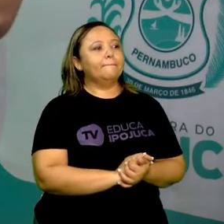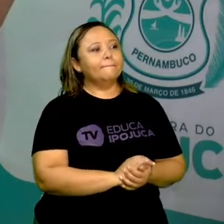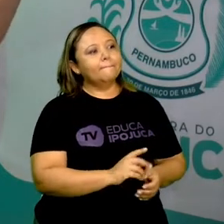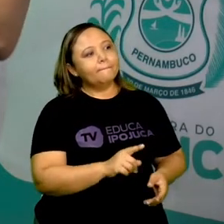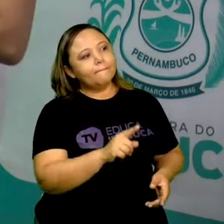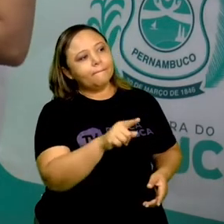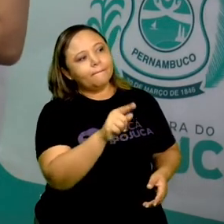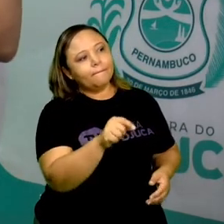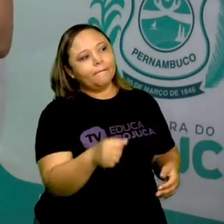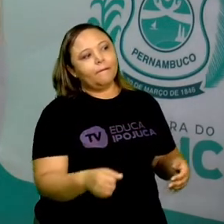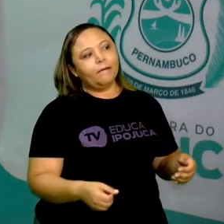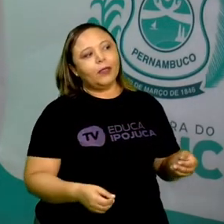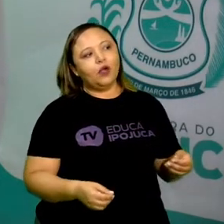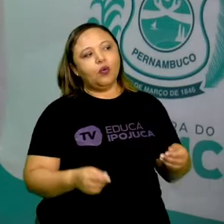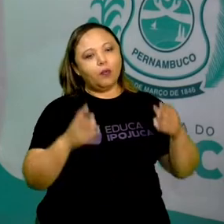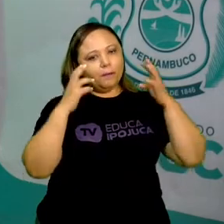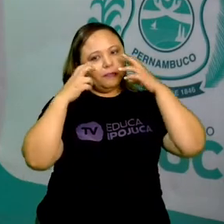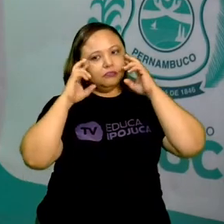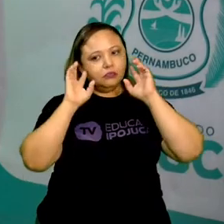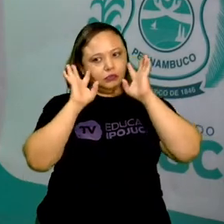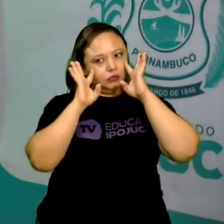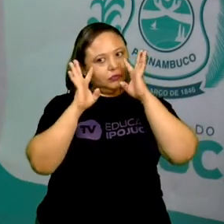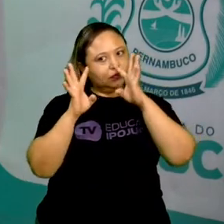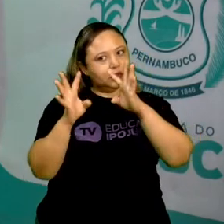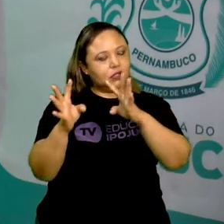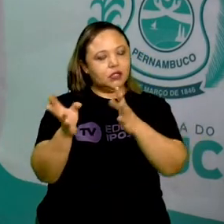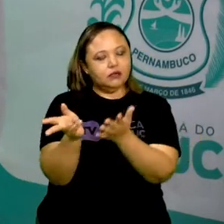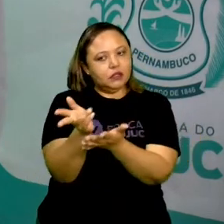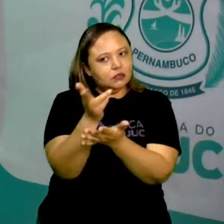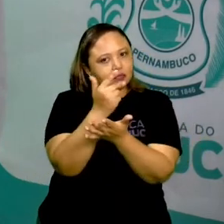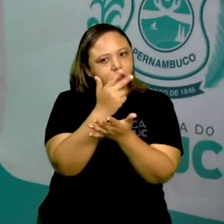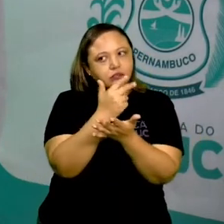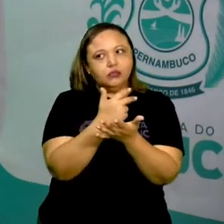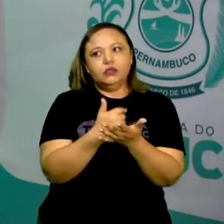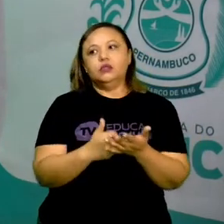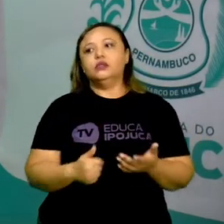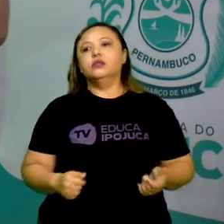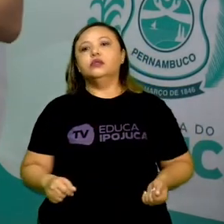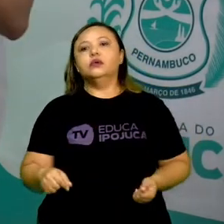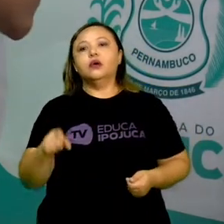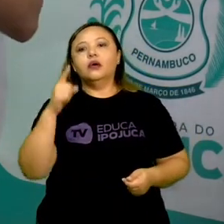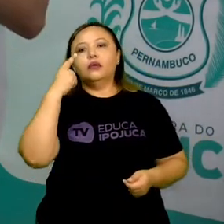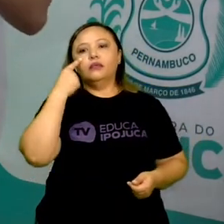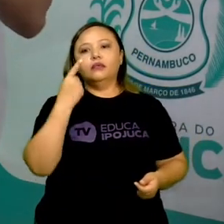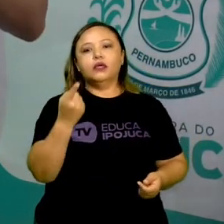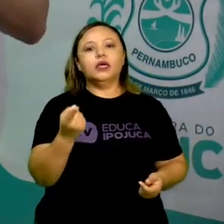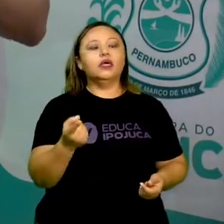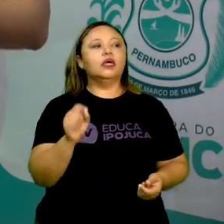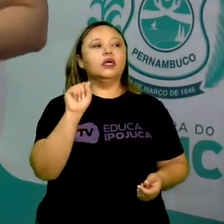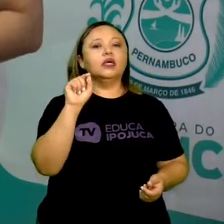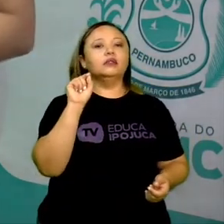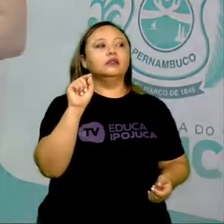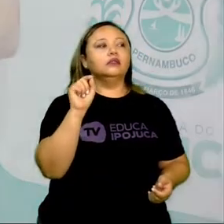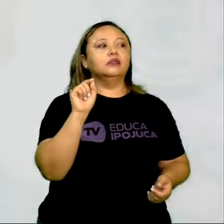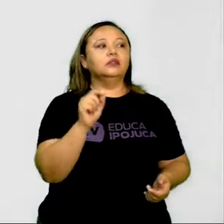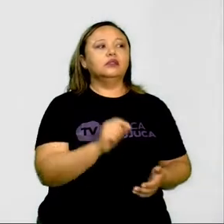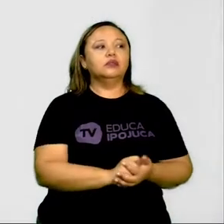Sendo assim, observando as imagens abaixo, podemos afirmar que